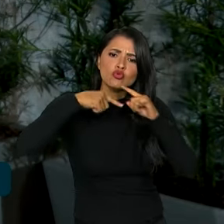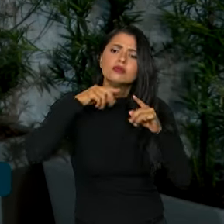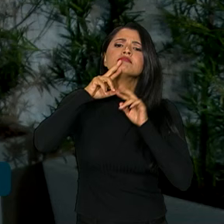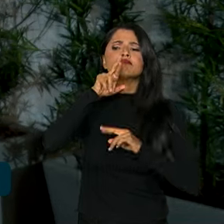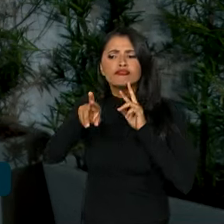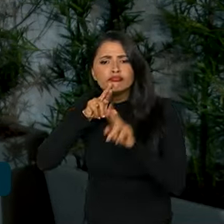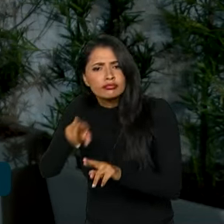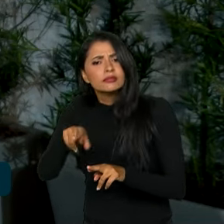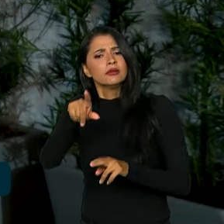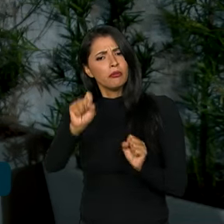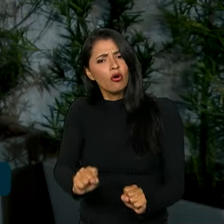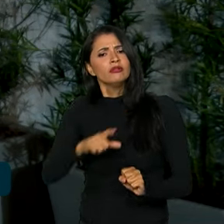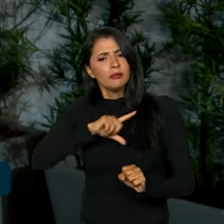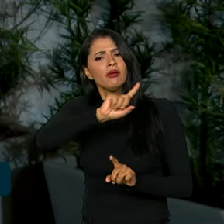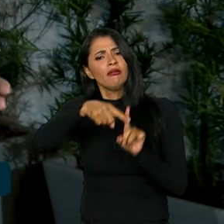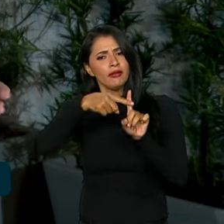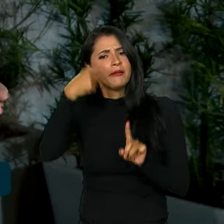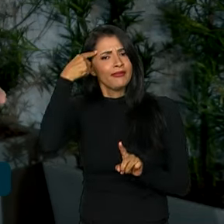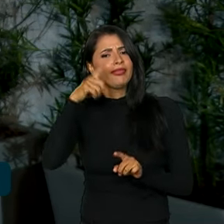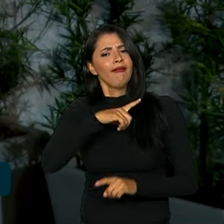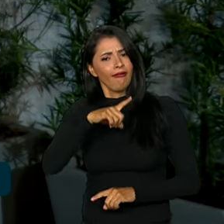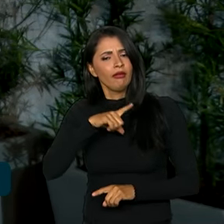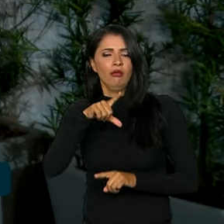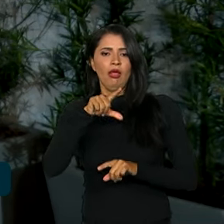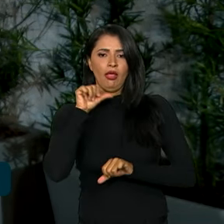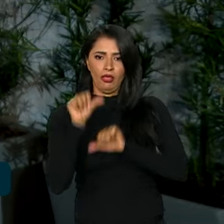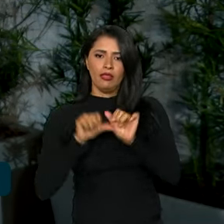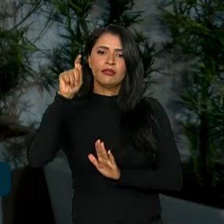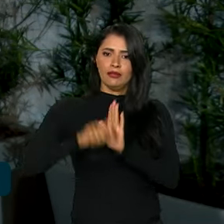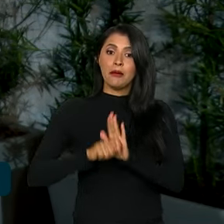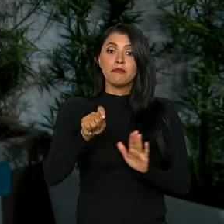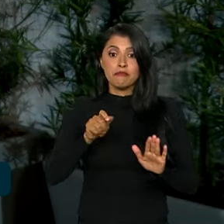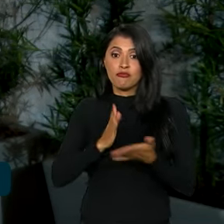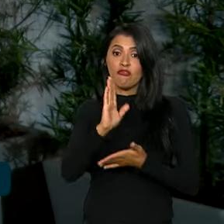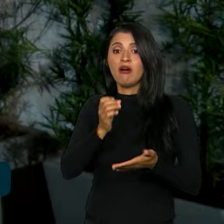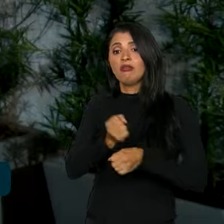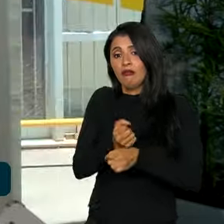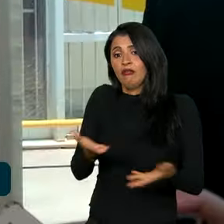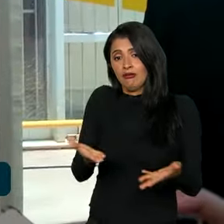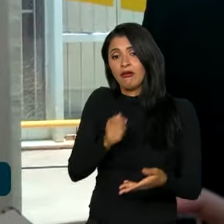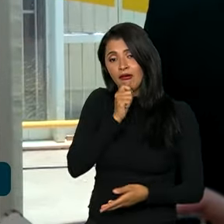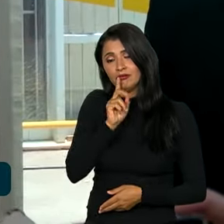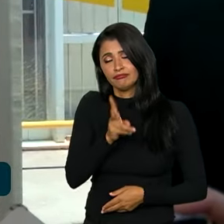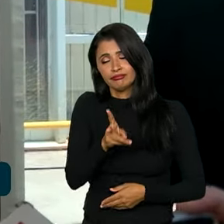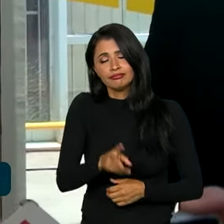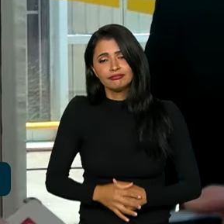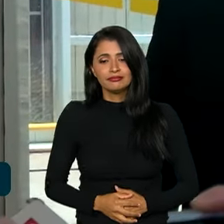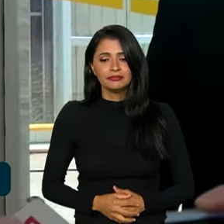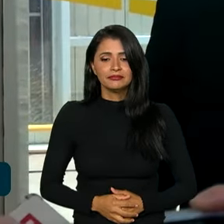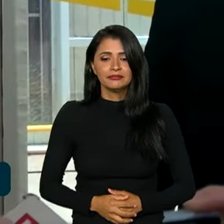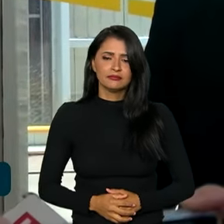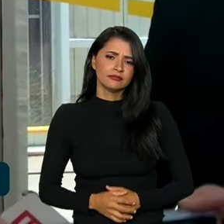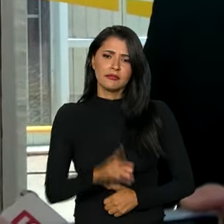tramitação e também está otimista. Acredita que a reforma toda seja aprovada ainda este ano. A equipe está 100